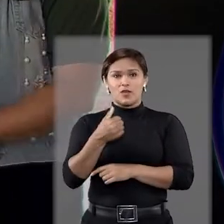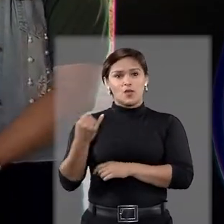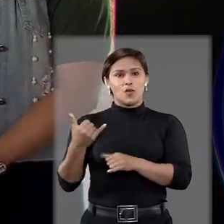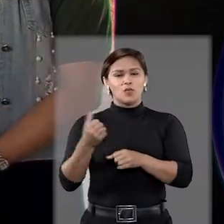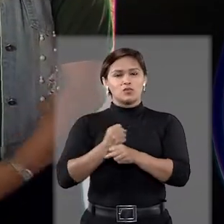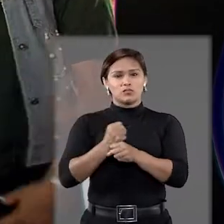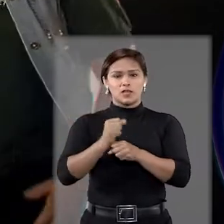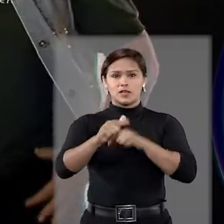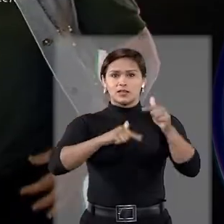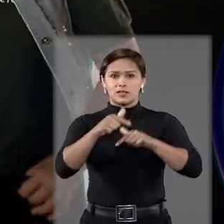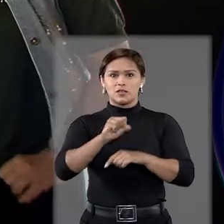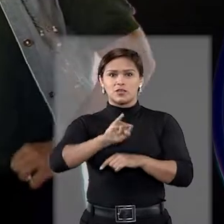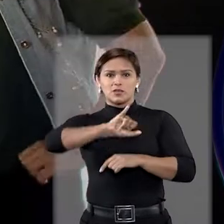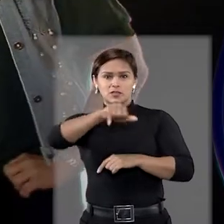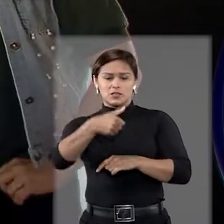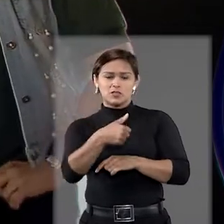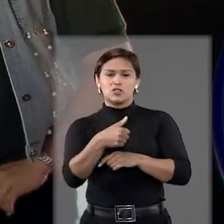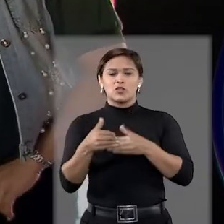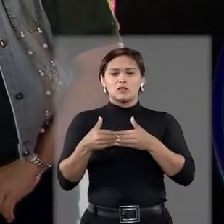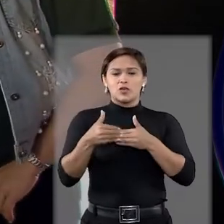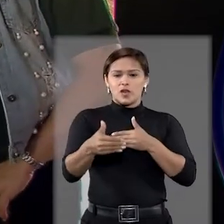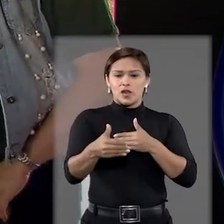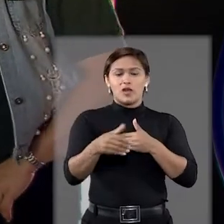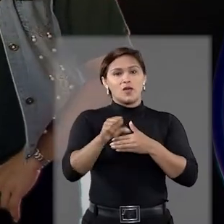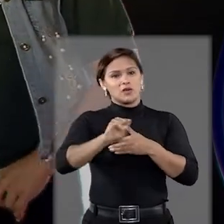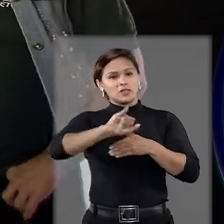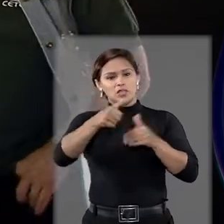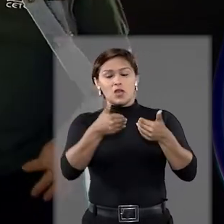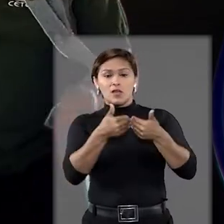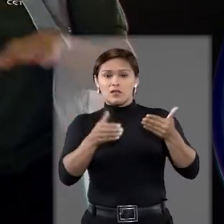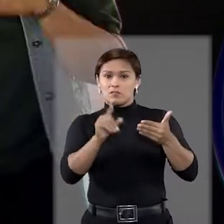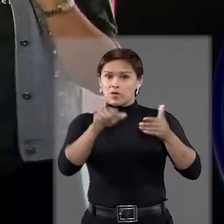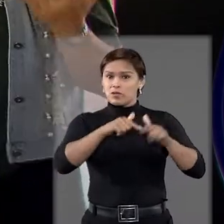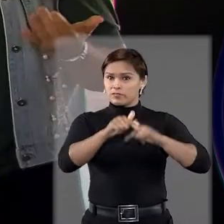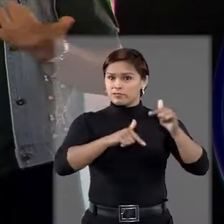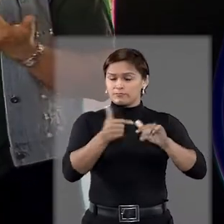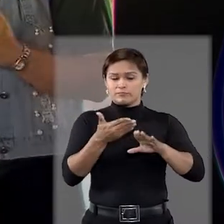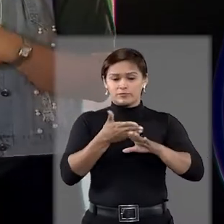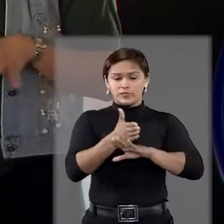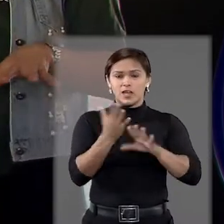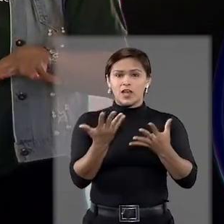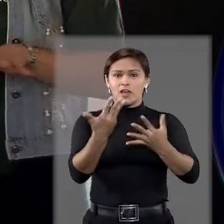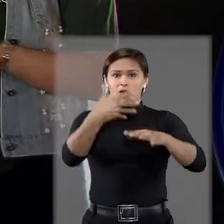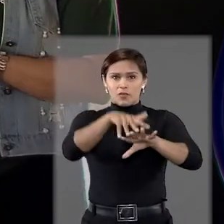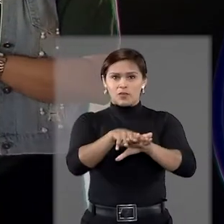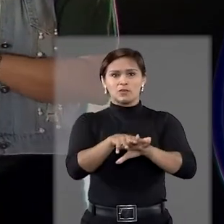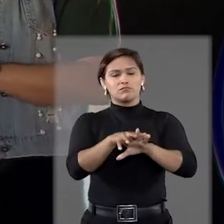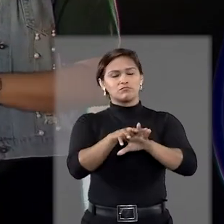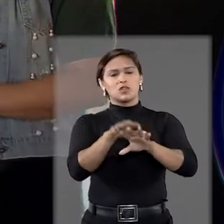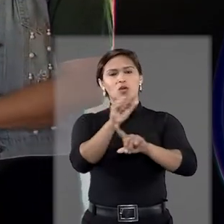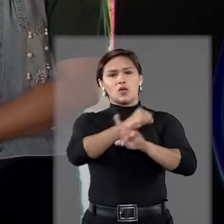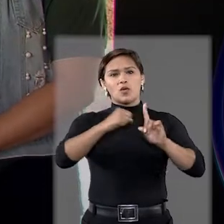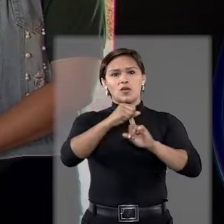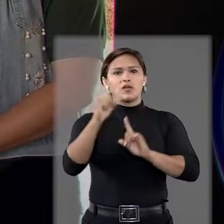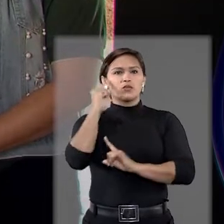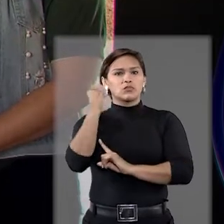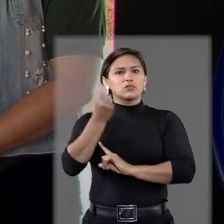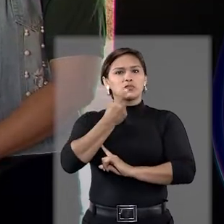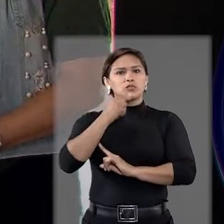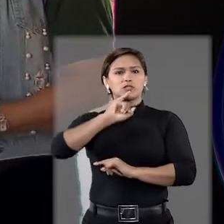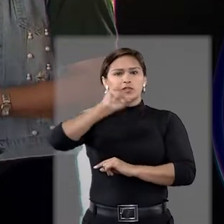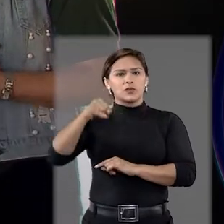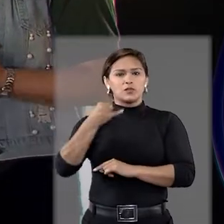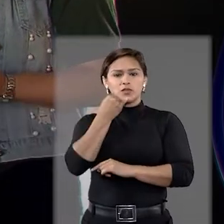11 anos, trabalho aqui no STJ tem 11 anos. Então, o STJ abriu as portas, fez a inclusão social para os surdos.